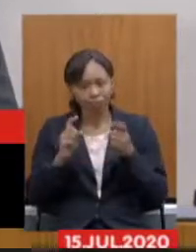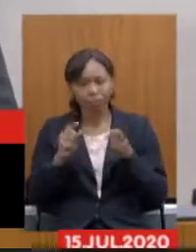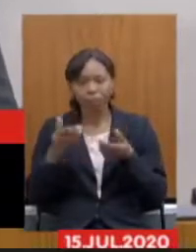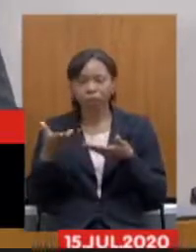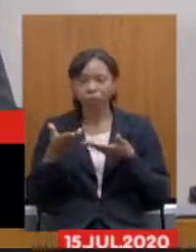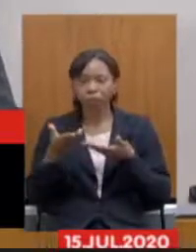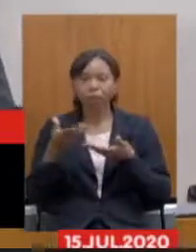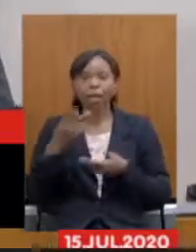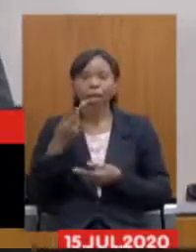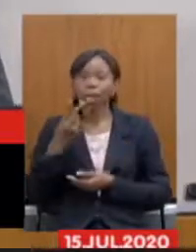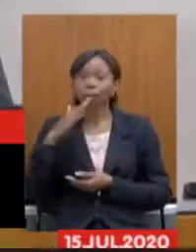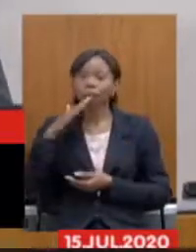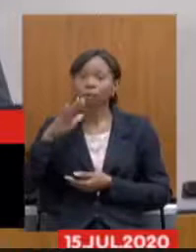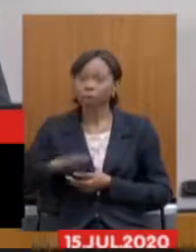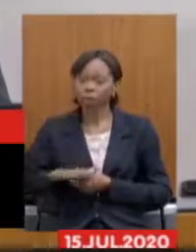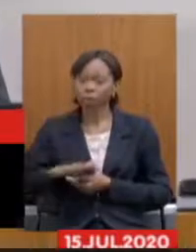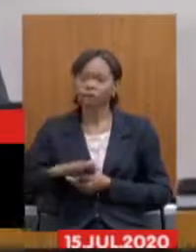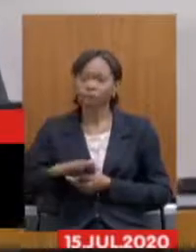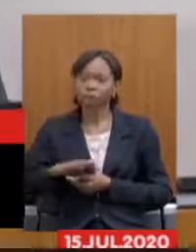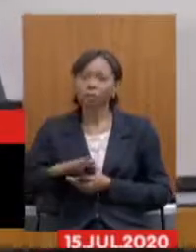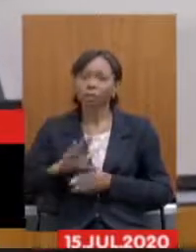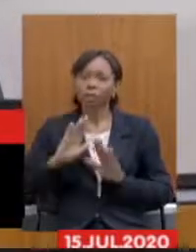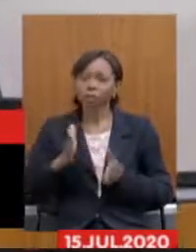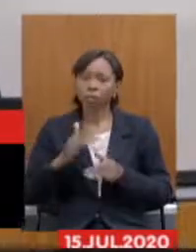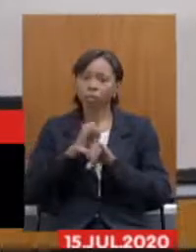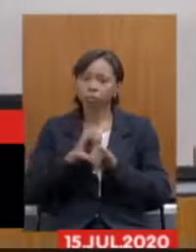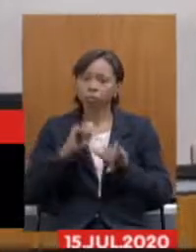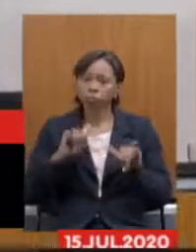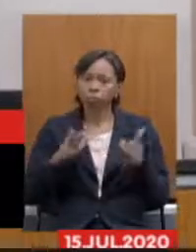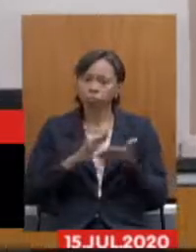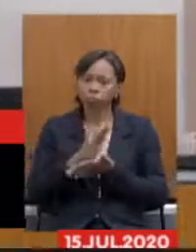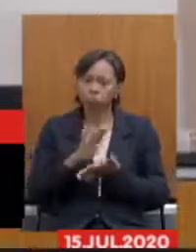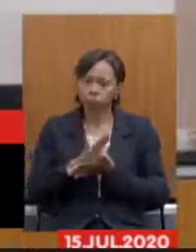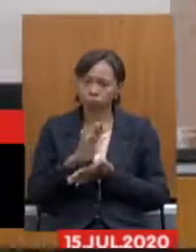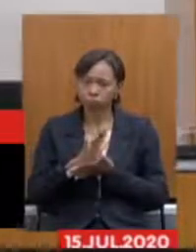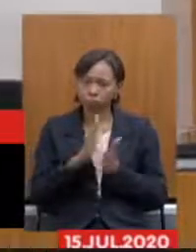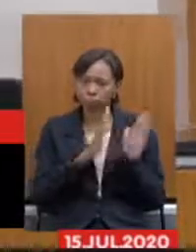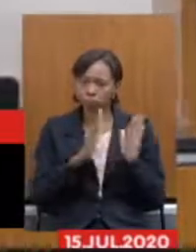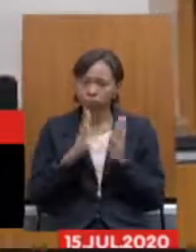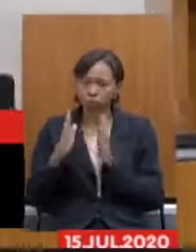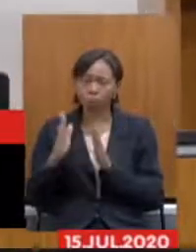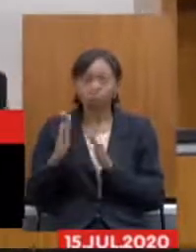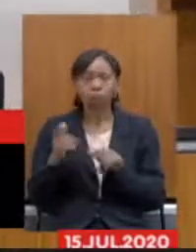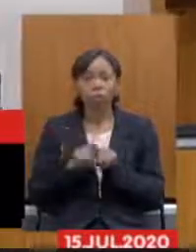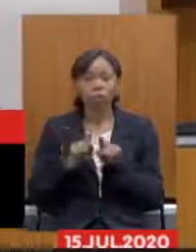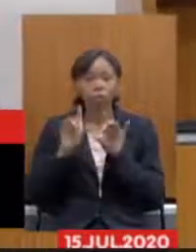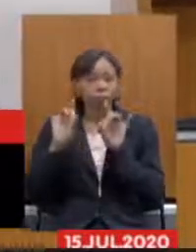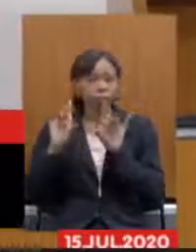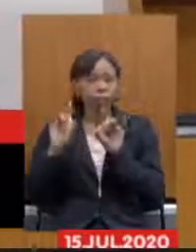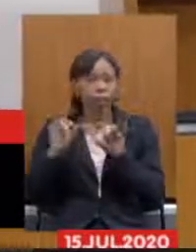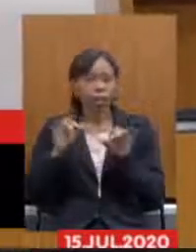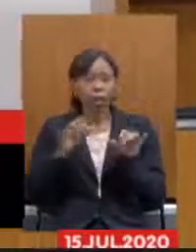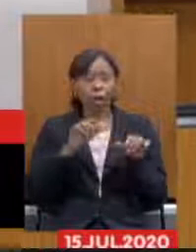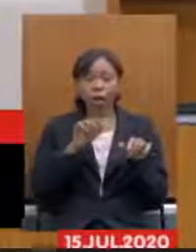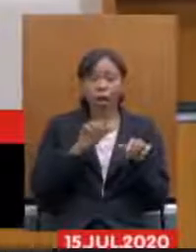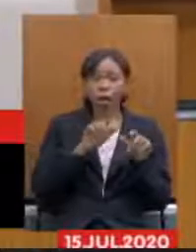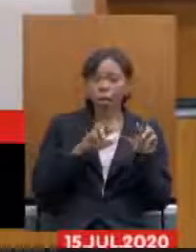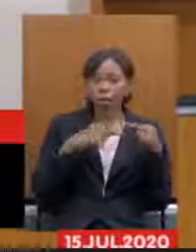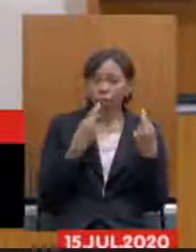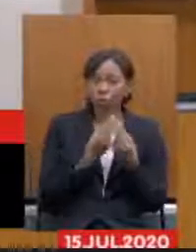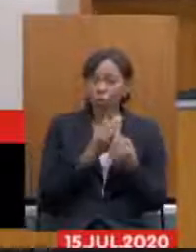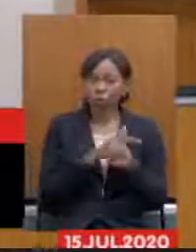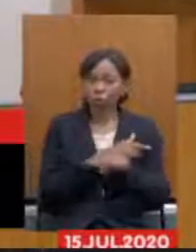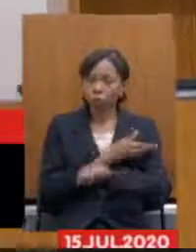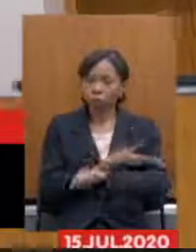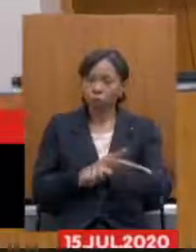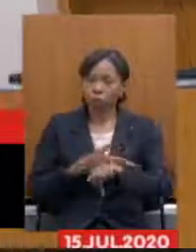de logo mais às 14 horas com a ordem do dia já publicada e para especial também de hoje logo após a realização da reunião ordinária destinada a